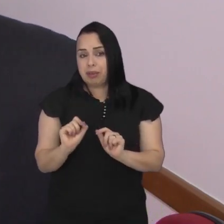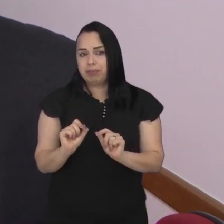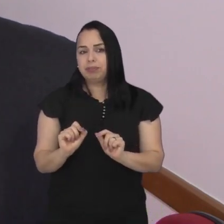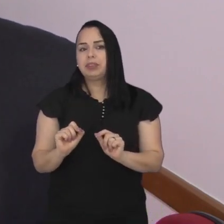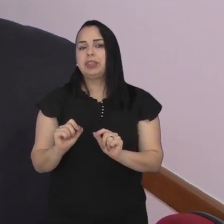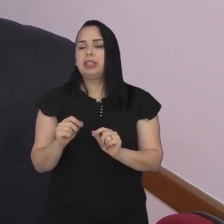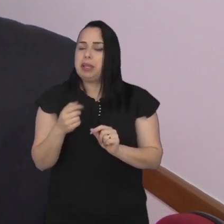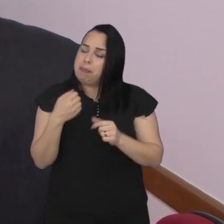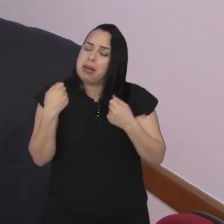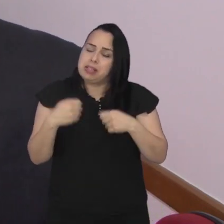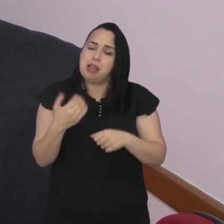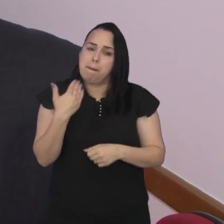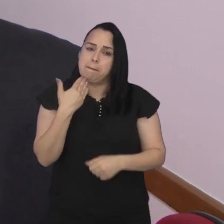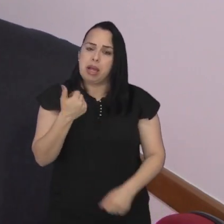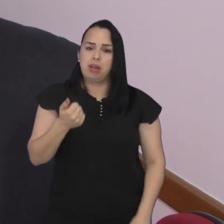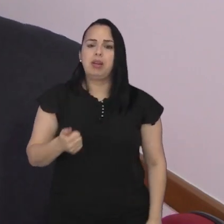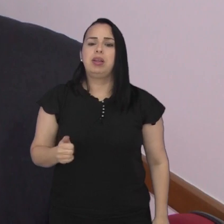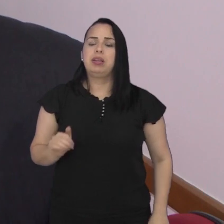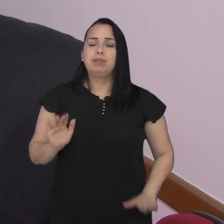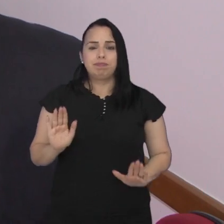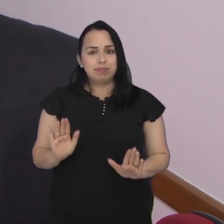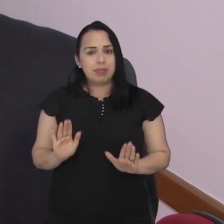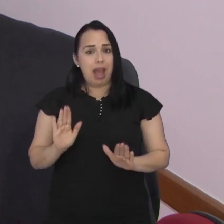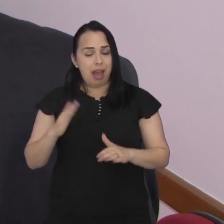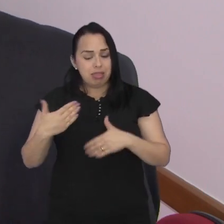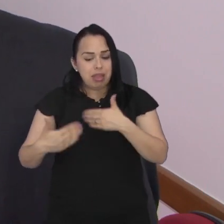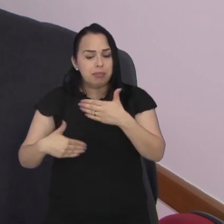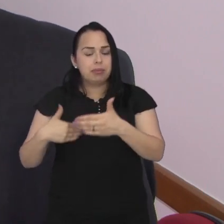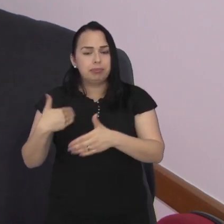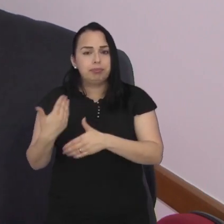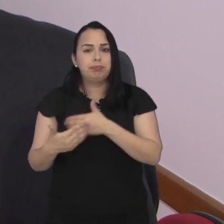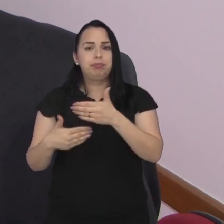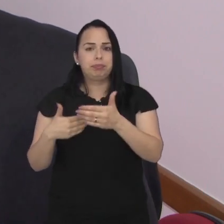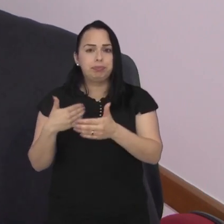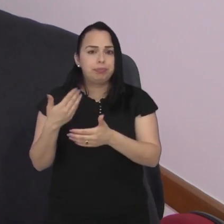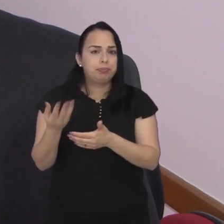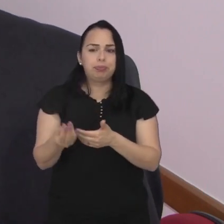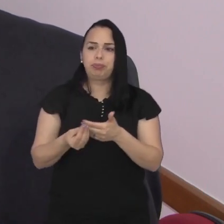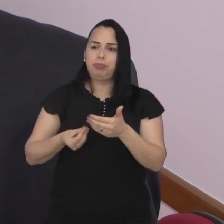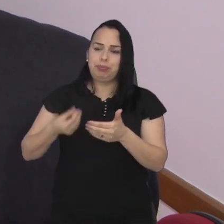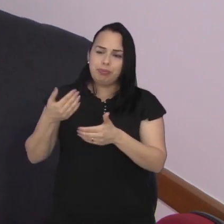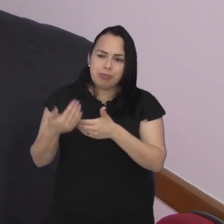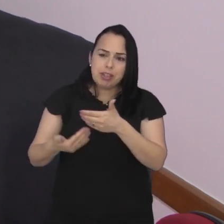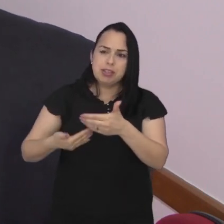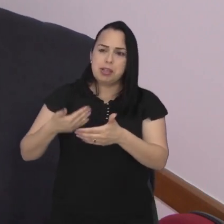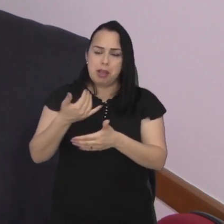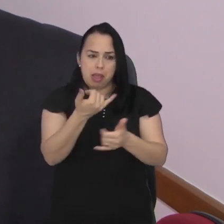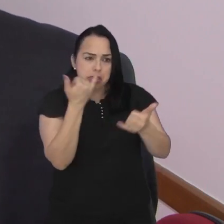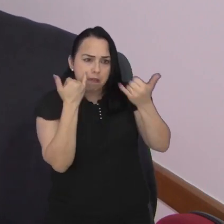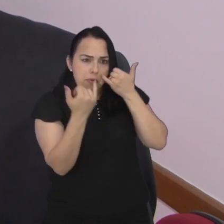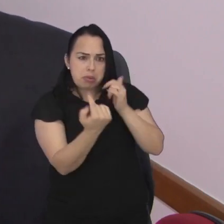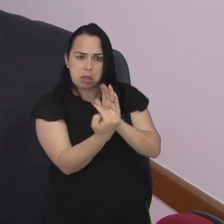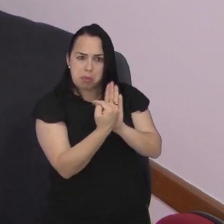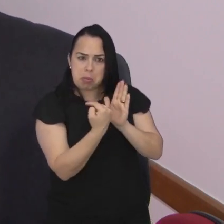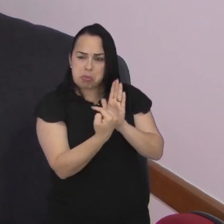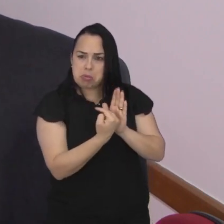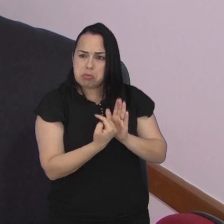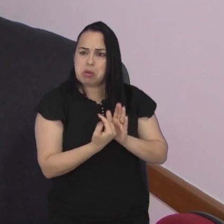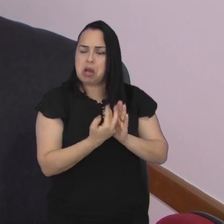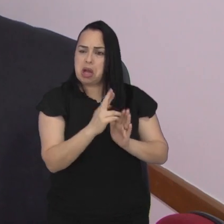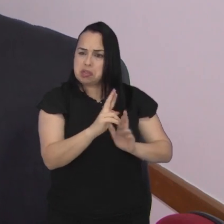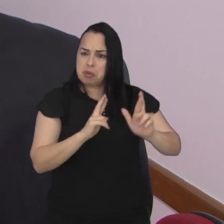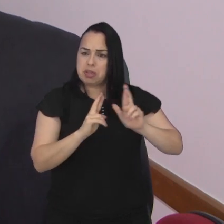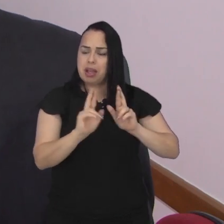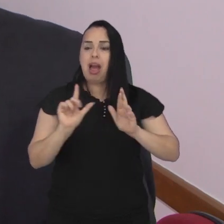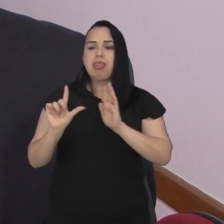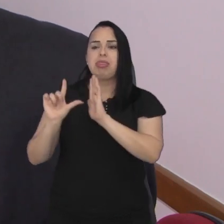com correções ou com melhorias já feitas. Aí, partir dessa, trazendo essas informações, a partir daí